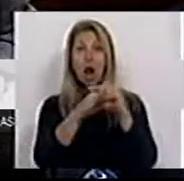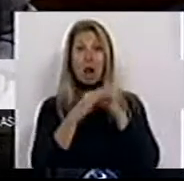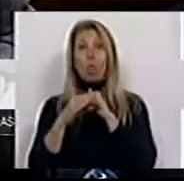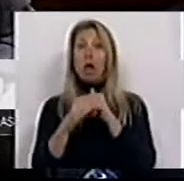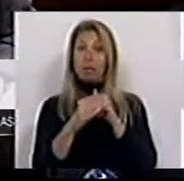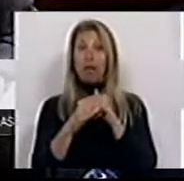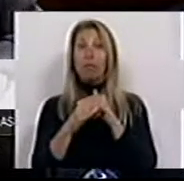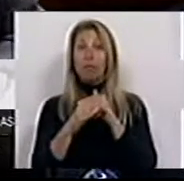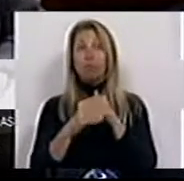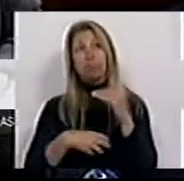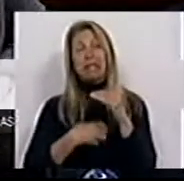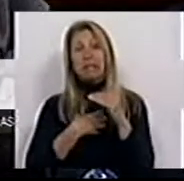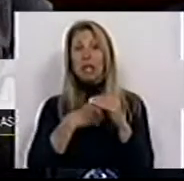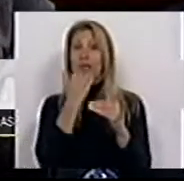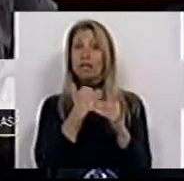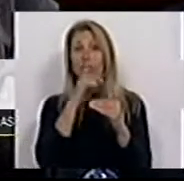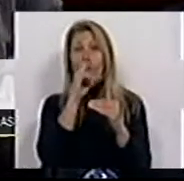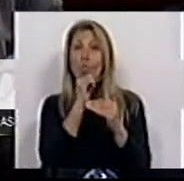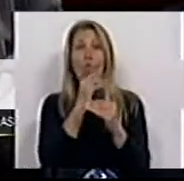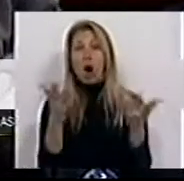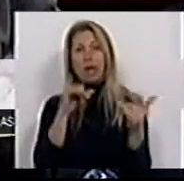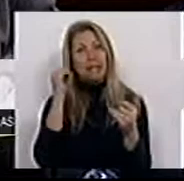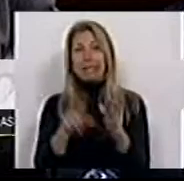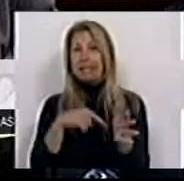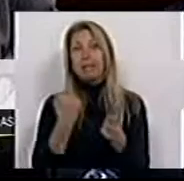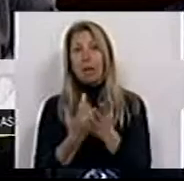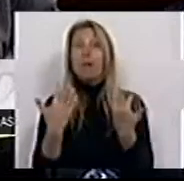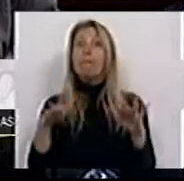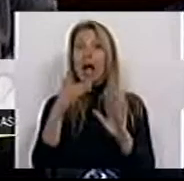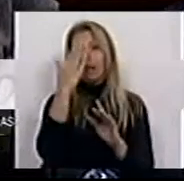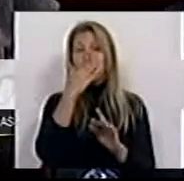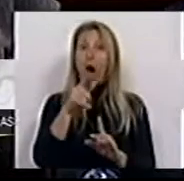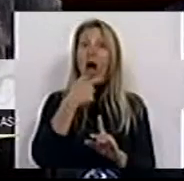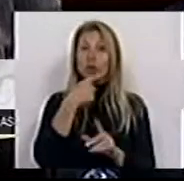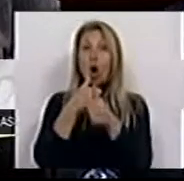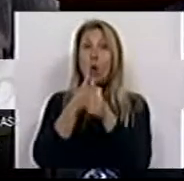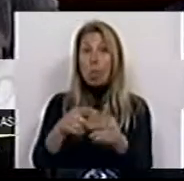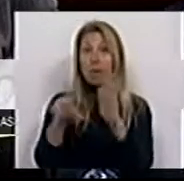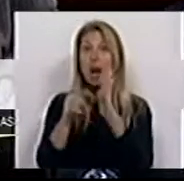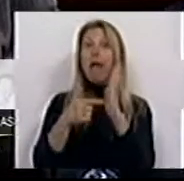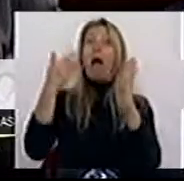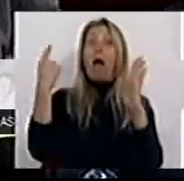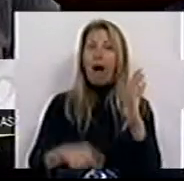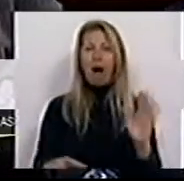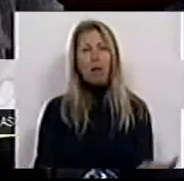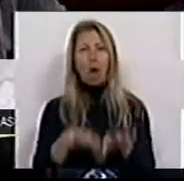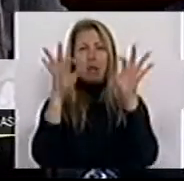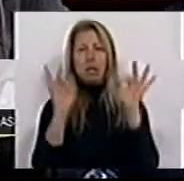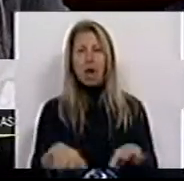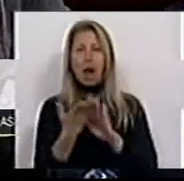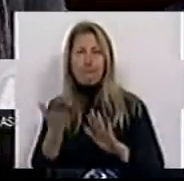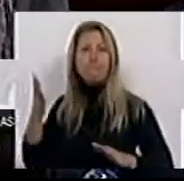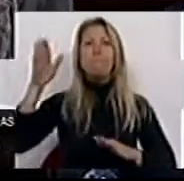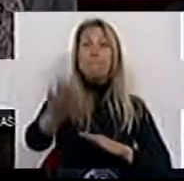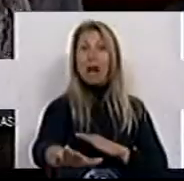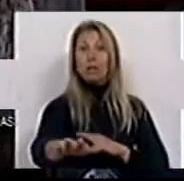insatisfeitos. Mas se cumprirmos a legislação existente, o passo já é gigante. E é esse apelo